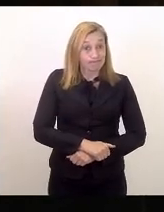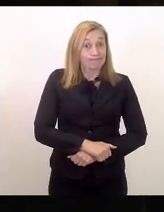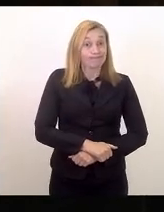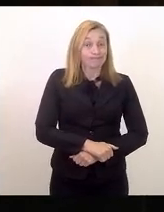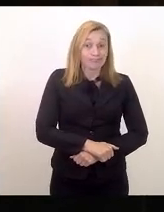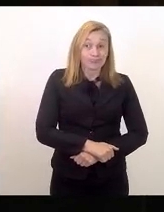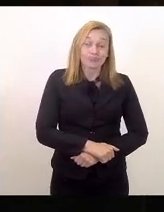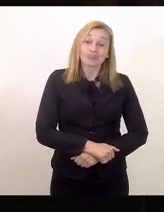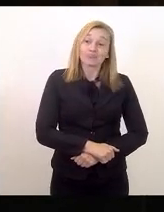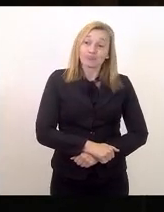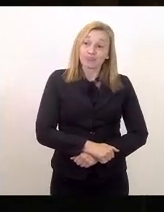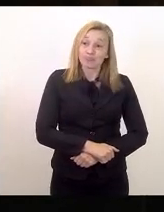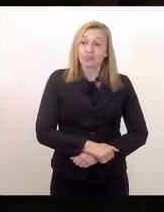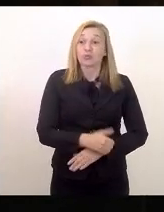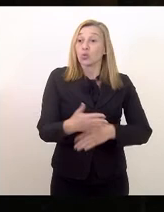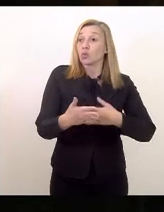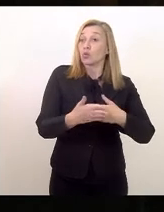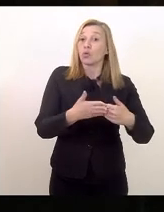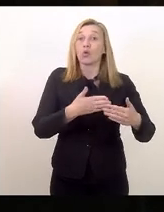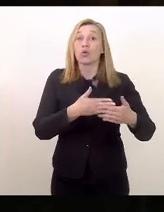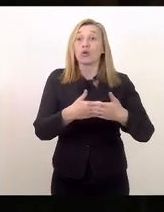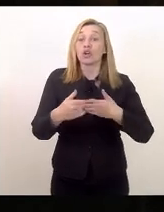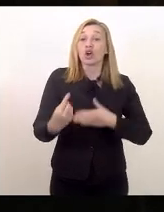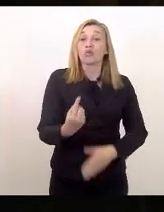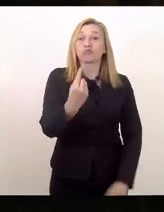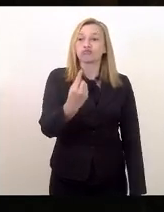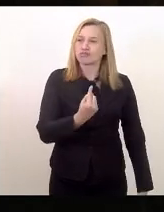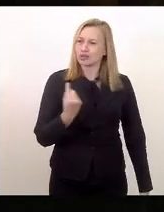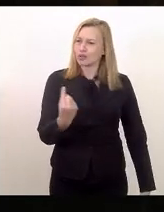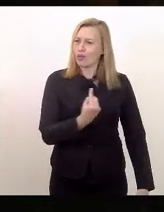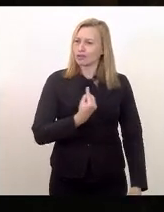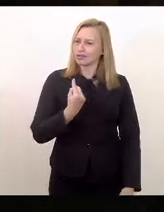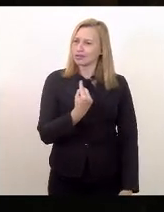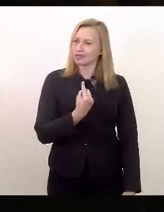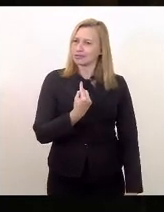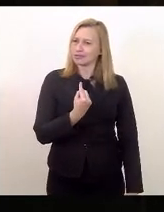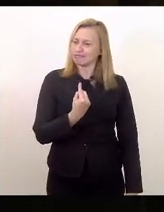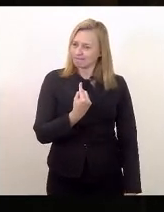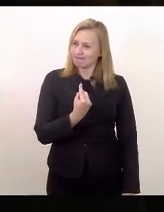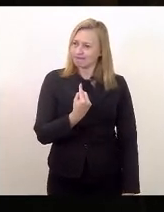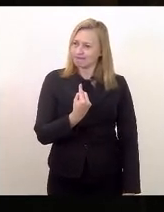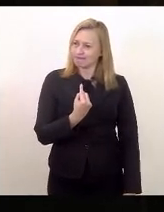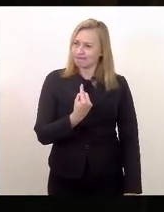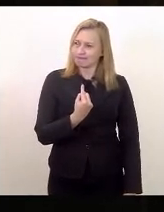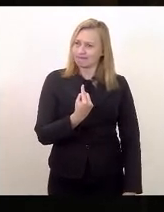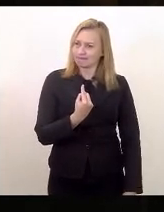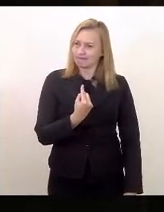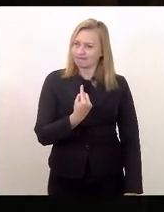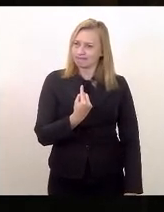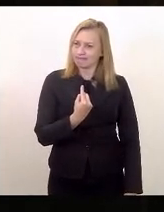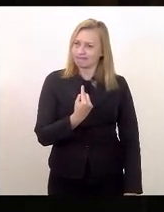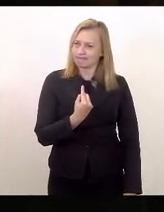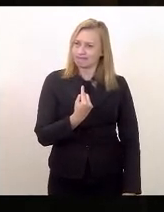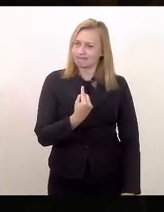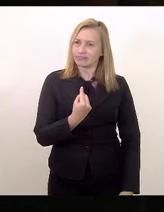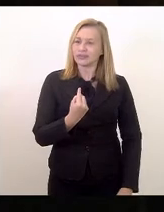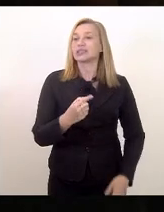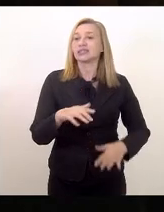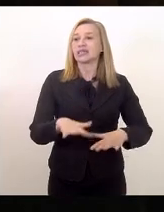qualquer um de nós que estiver no parlamento, qualquer um de nós, conseguir